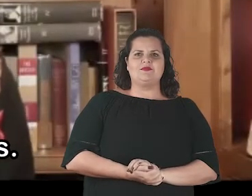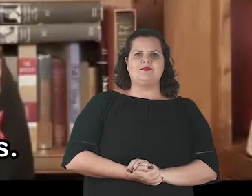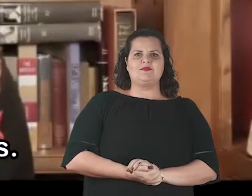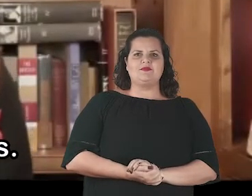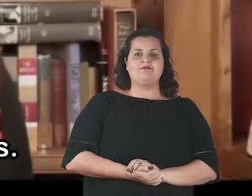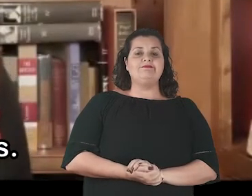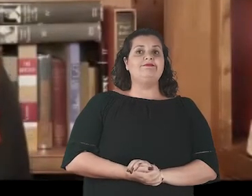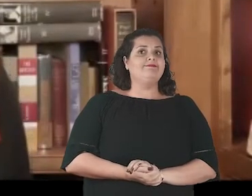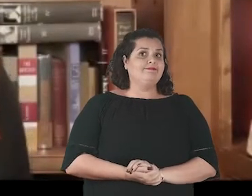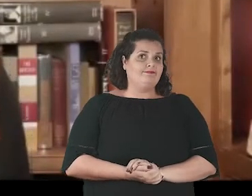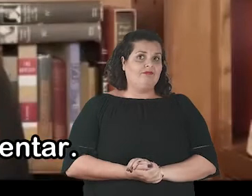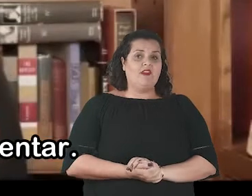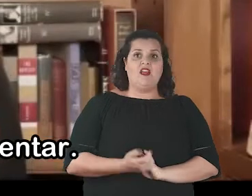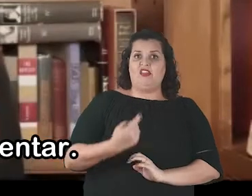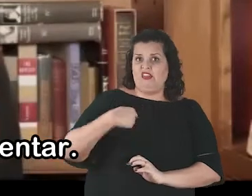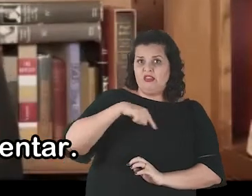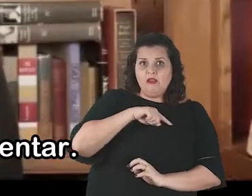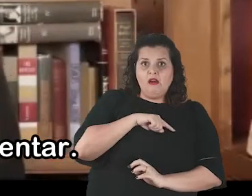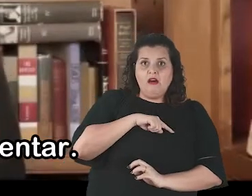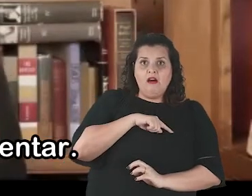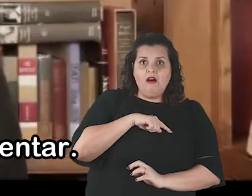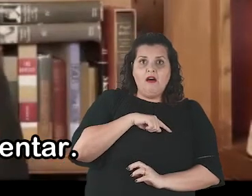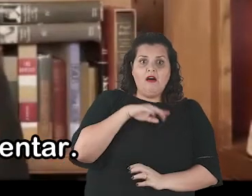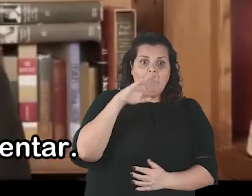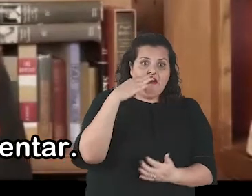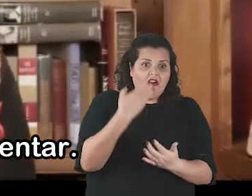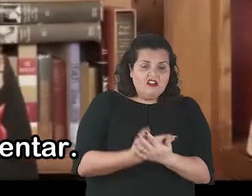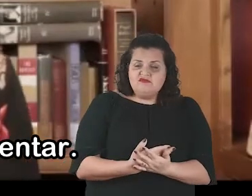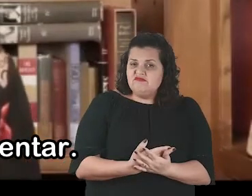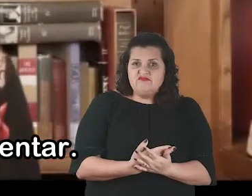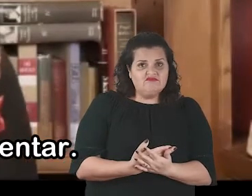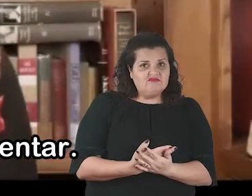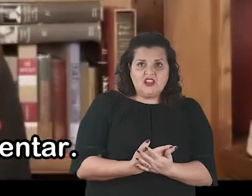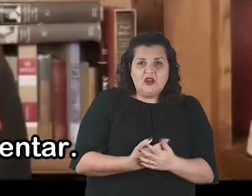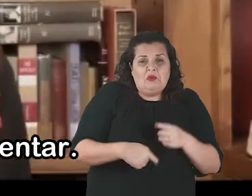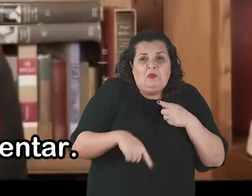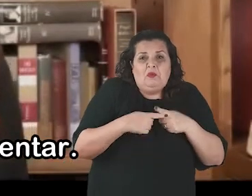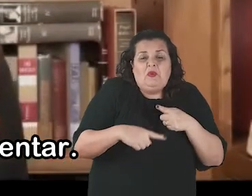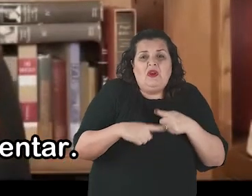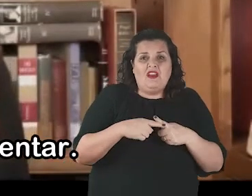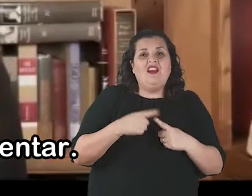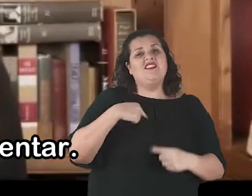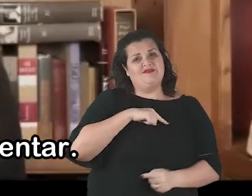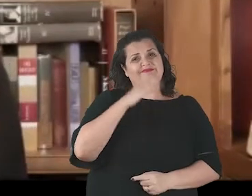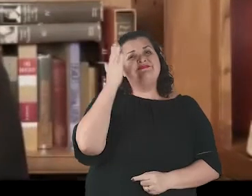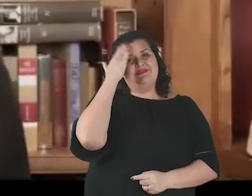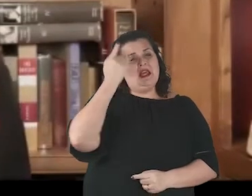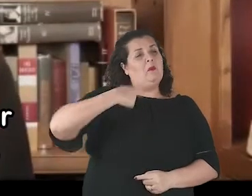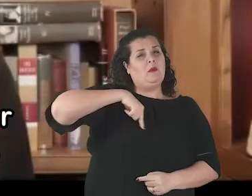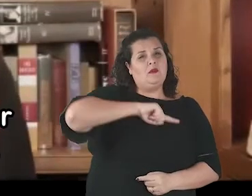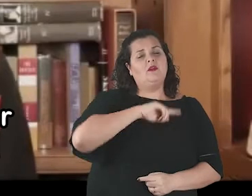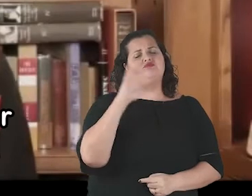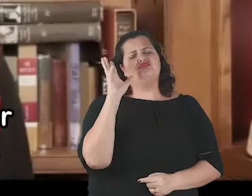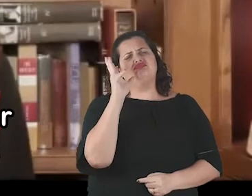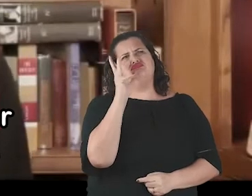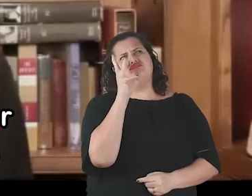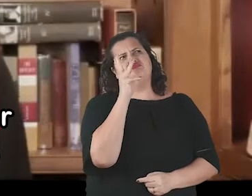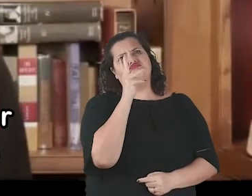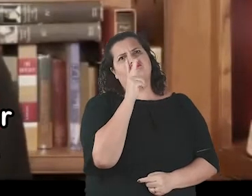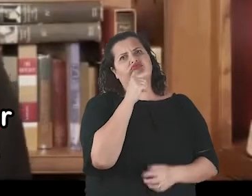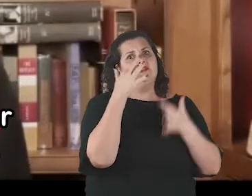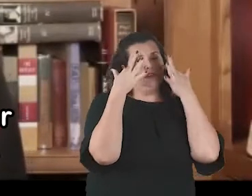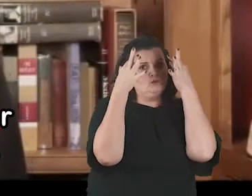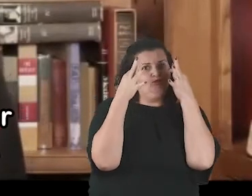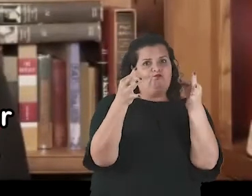ausência de leis que impedissem suas práticas. Não é nenhuma surpresa que tenhamos demorado a nos